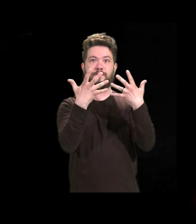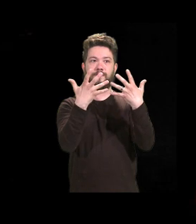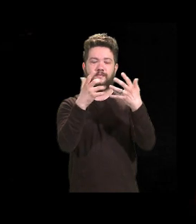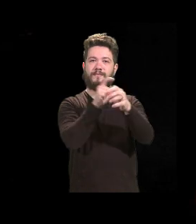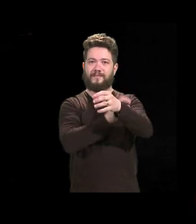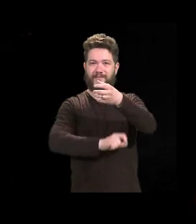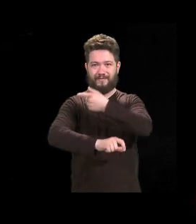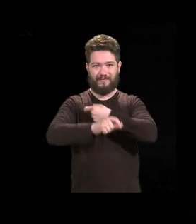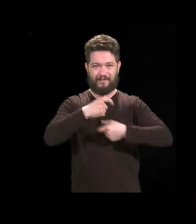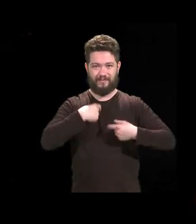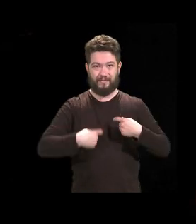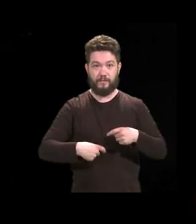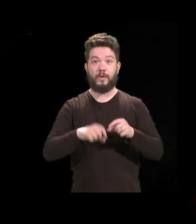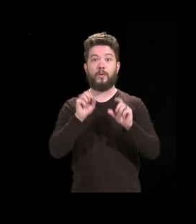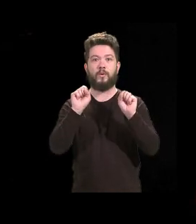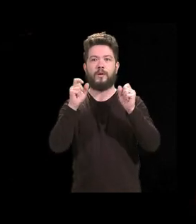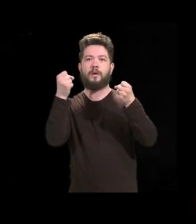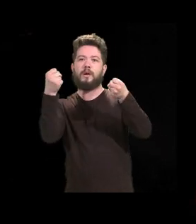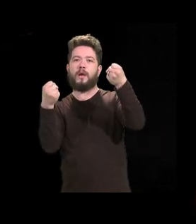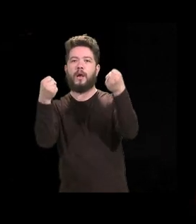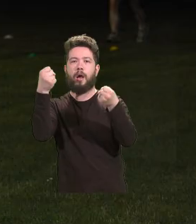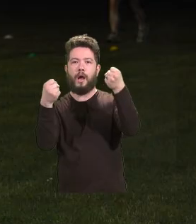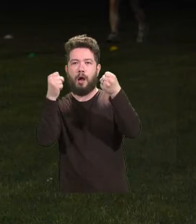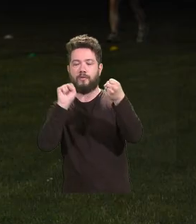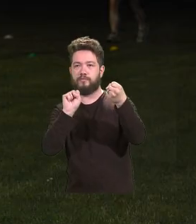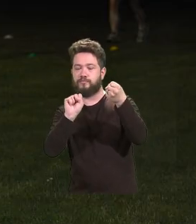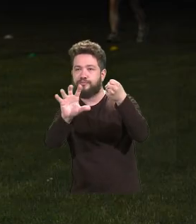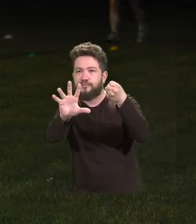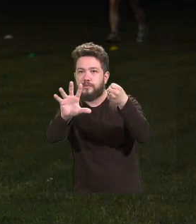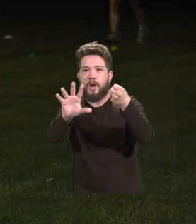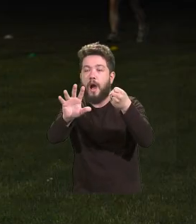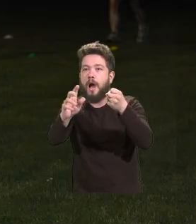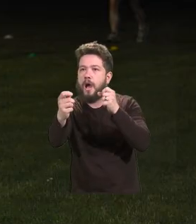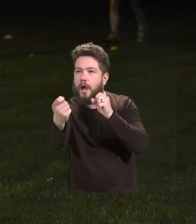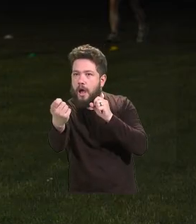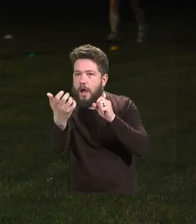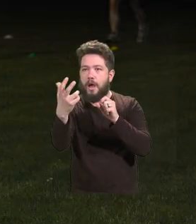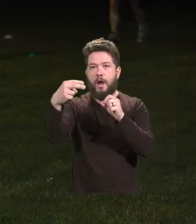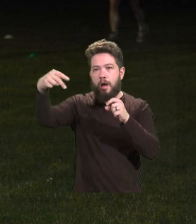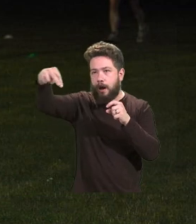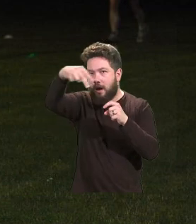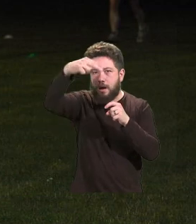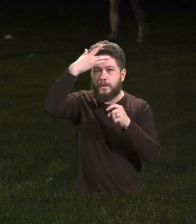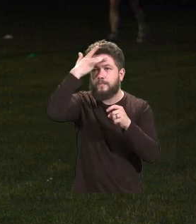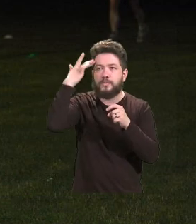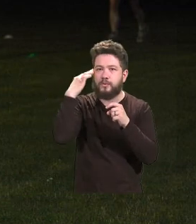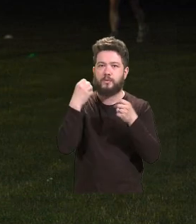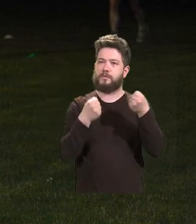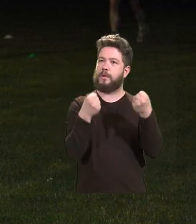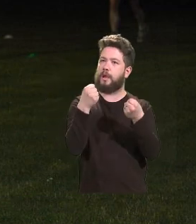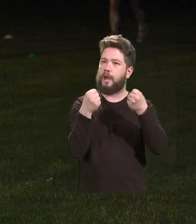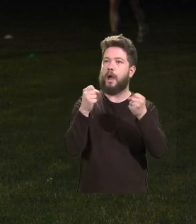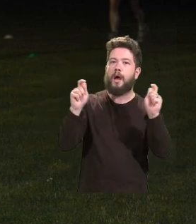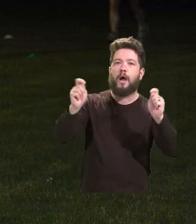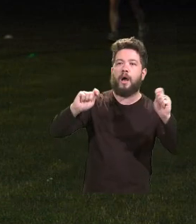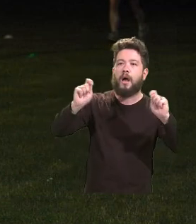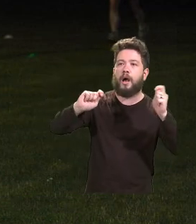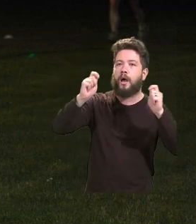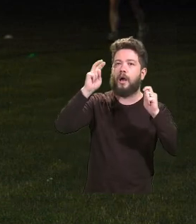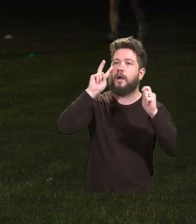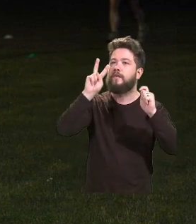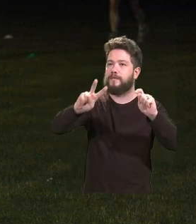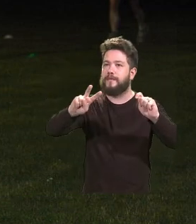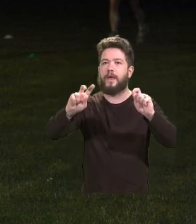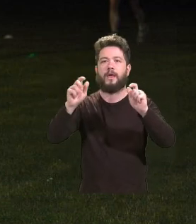a iluminação do carro seja refletida, fazendo com que os veículos que circulam nas ruas consigam nos ver com